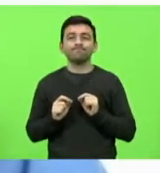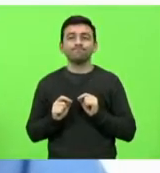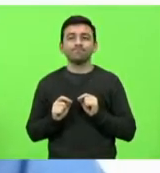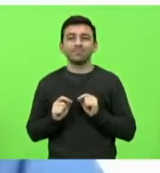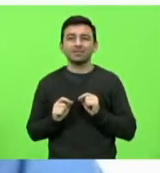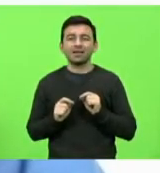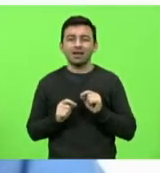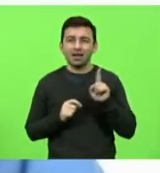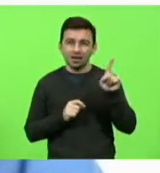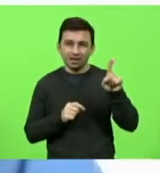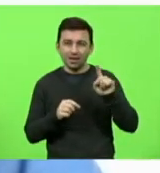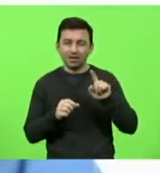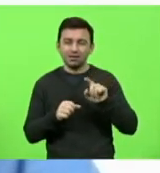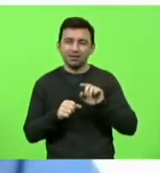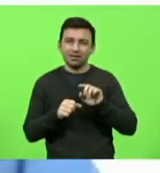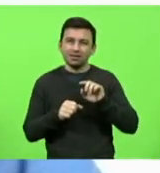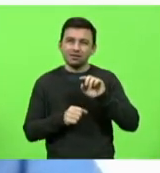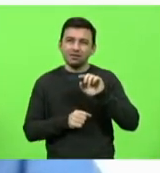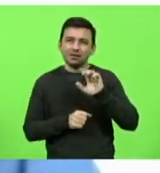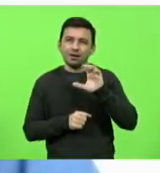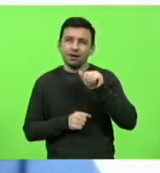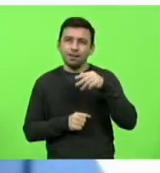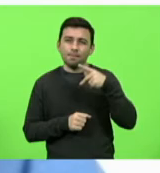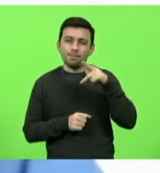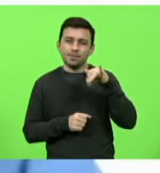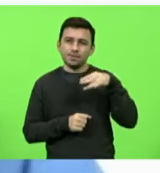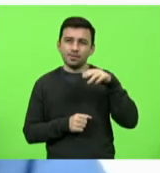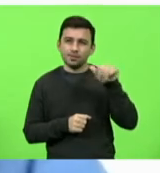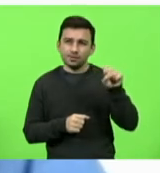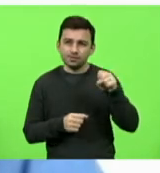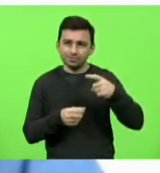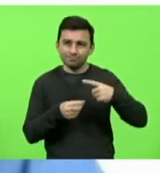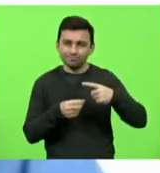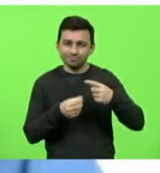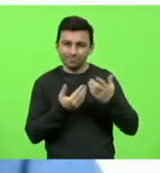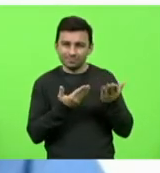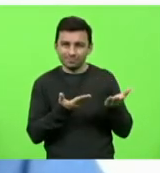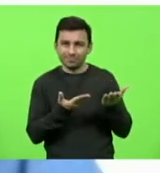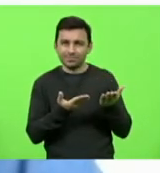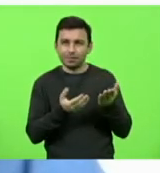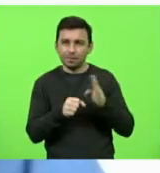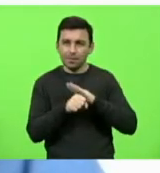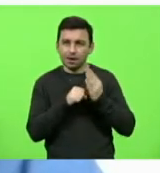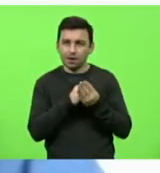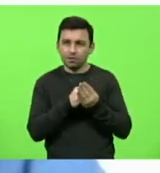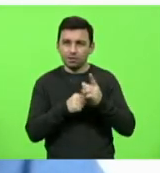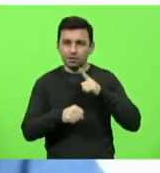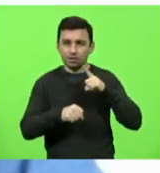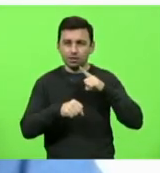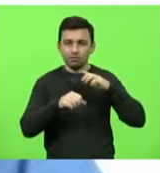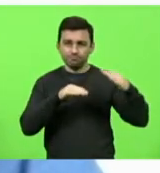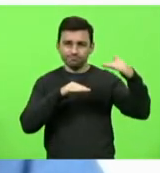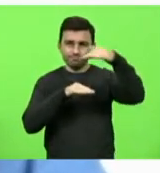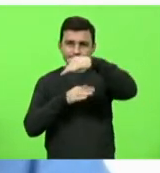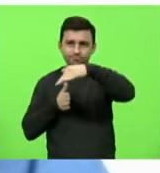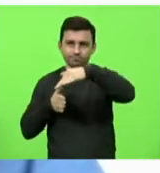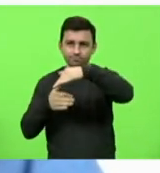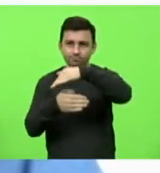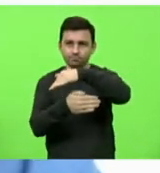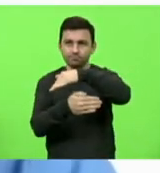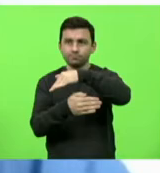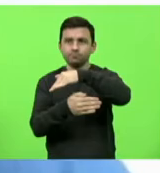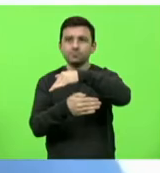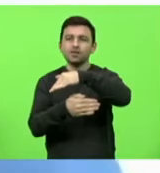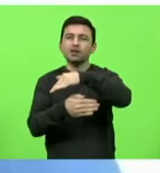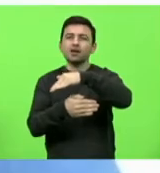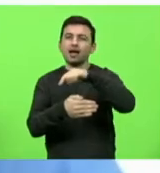Campinas, em São José, onde ali próximo ao viaduto da Via Expressa, nós temos